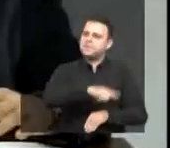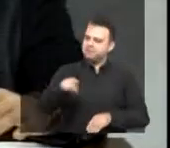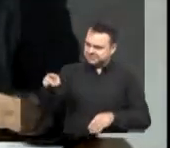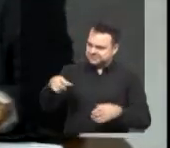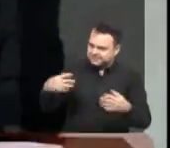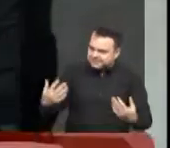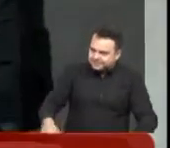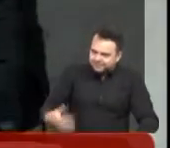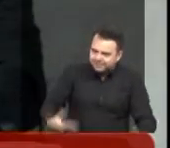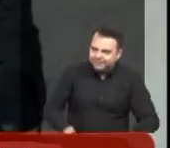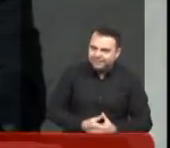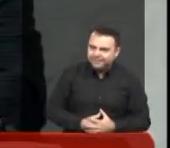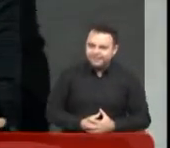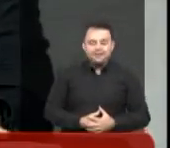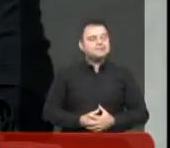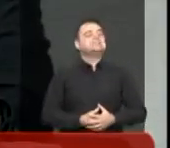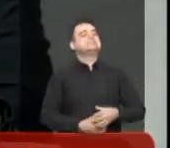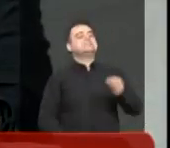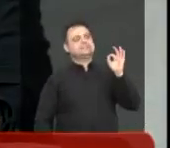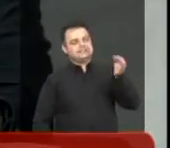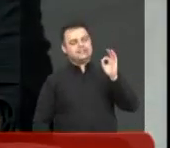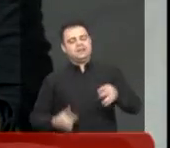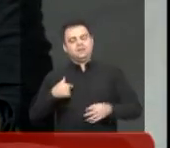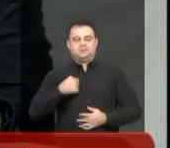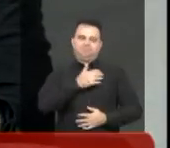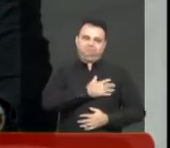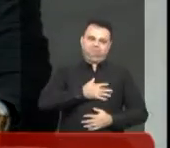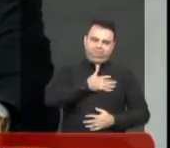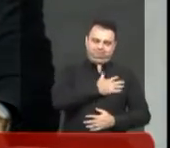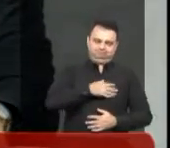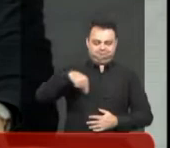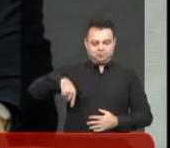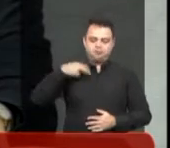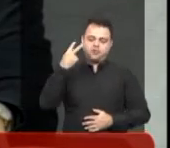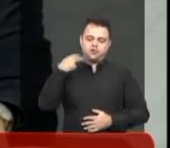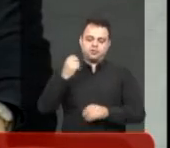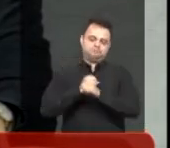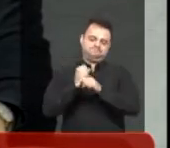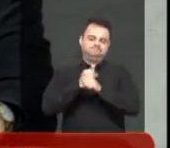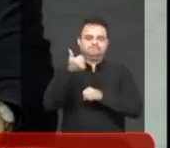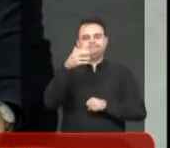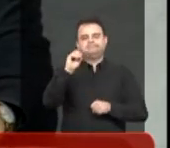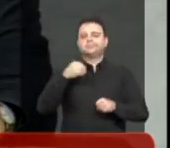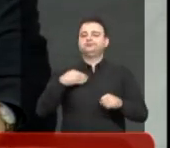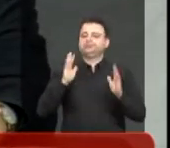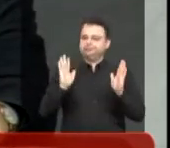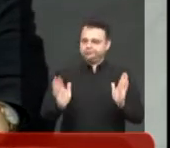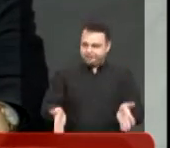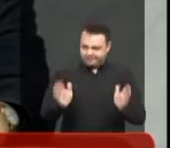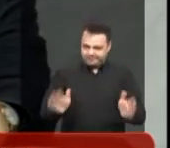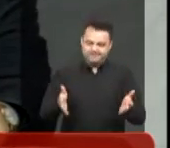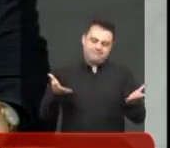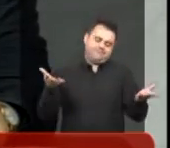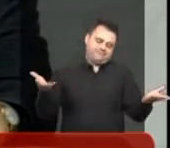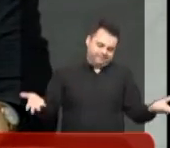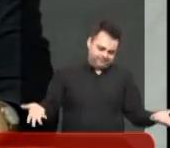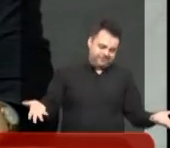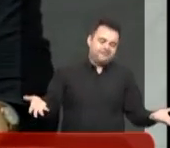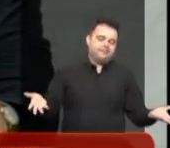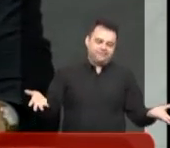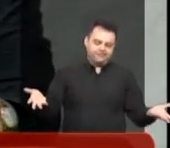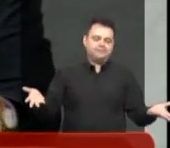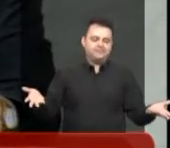Isso aí é um assunto que muito me agrada. Como eu falei, eu estou há 10 anos como vereador,